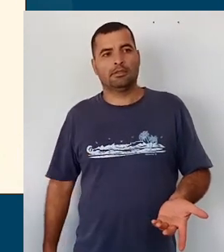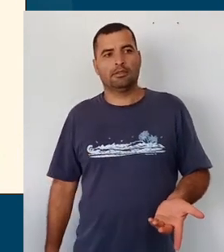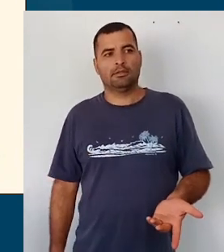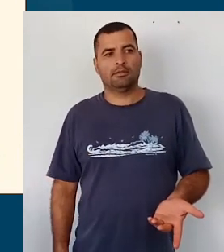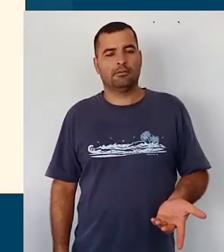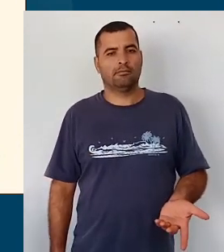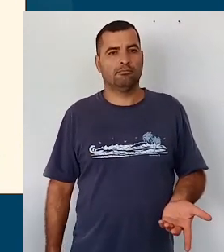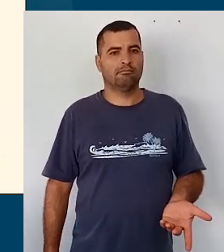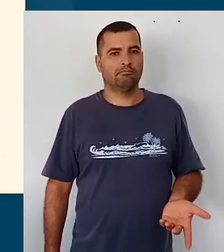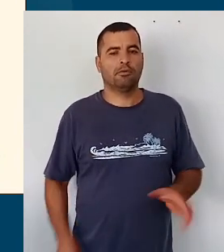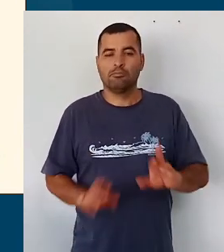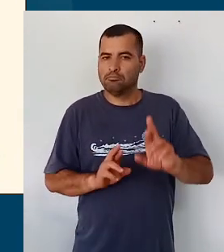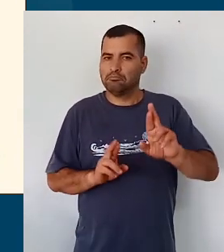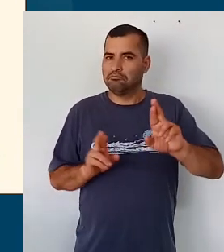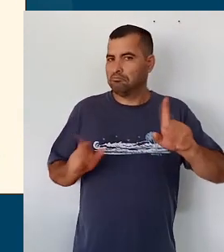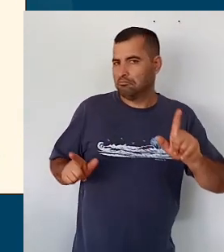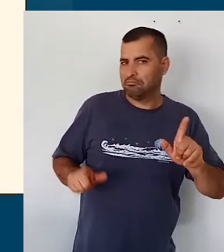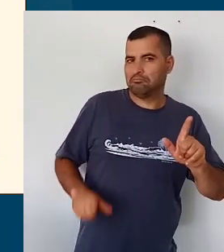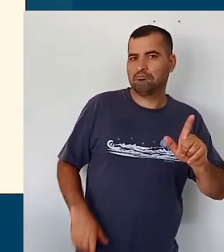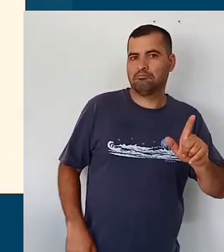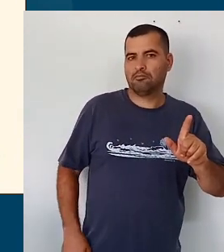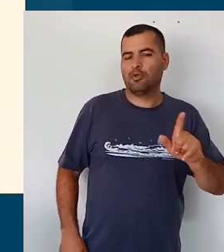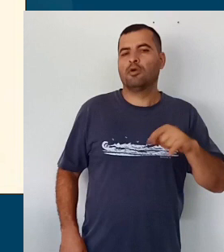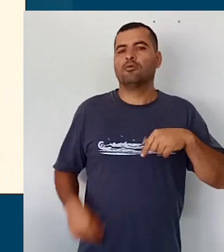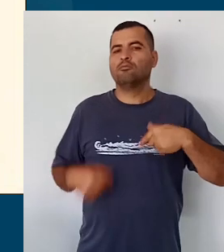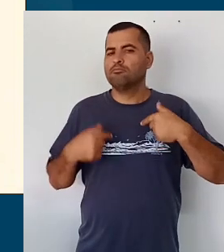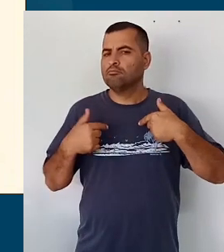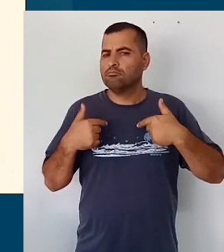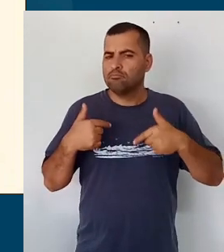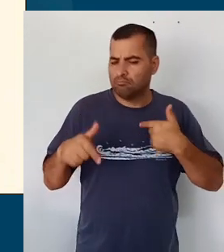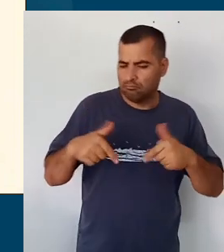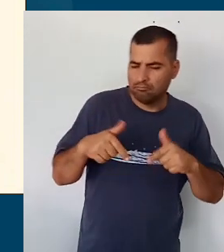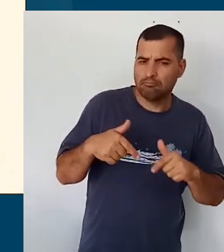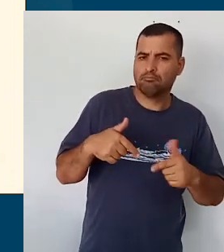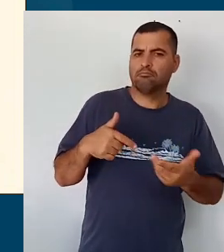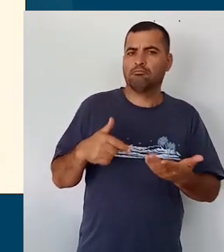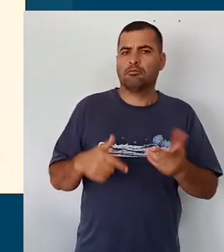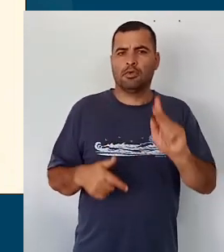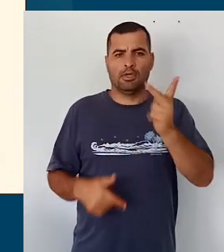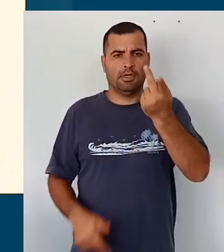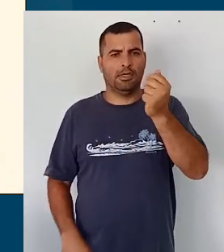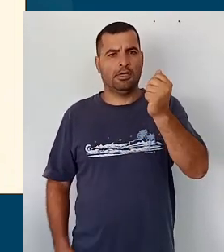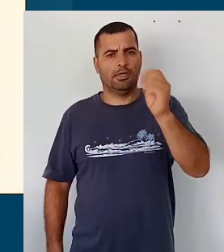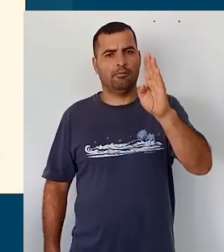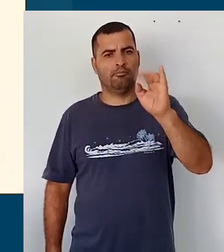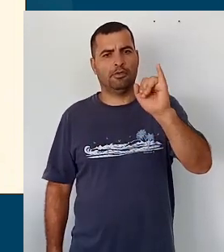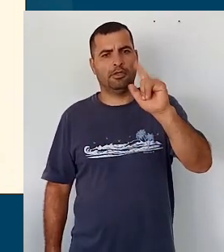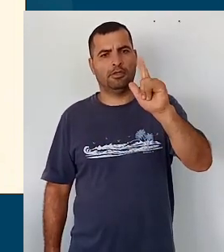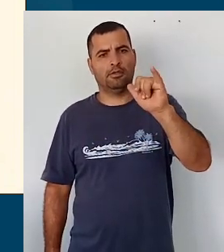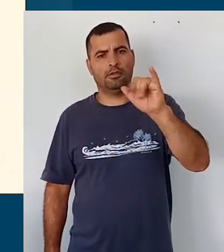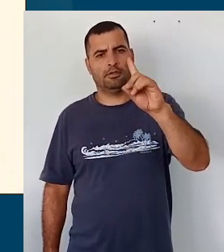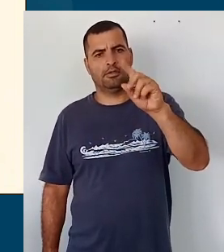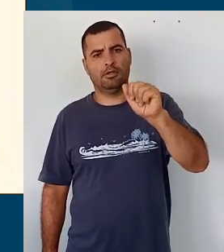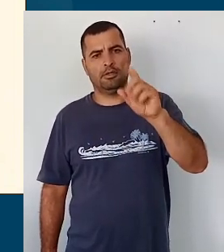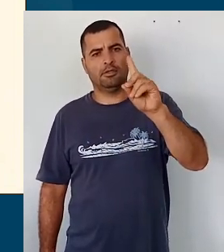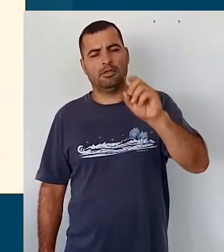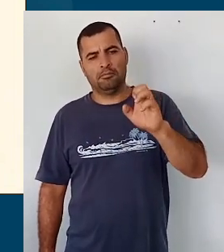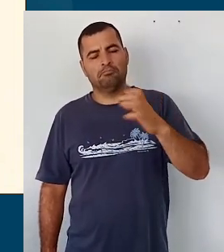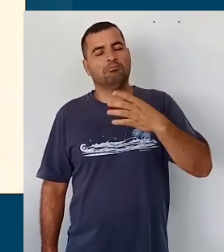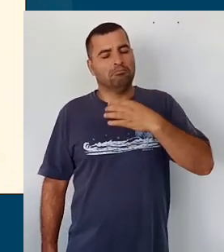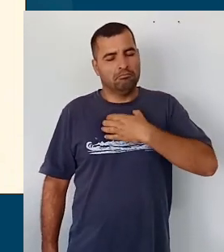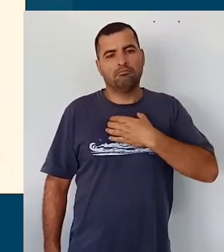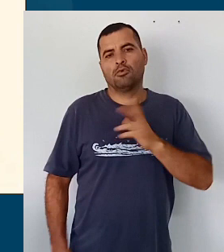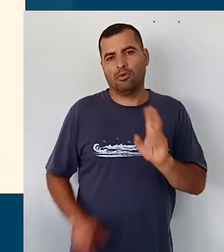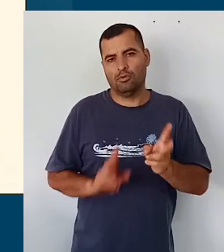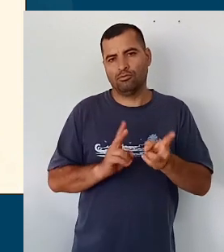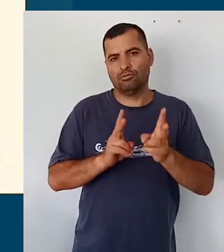coisa diferente, que é, nós vamos trabalhar com questões de habilidades, mas, de qualquer forma, isso